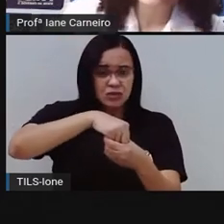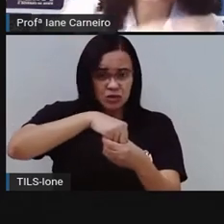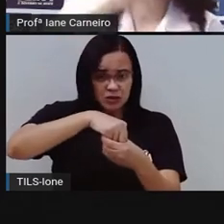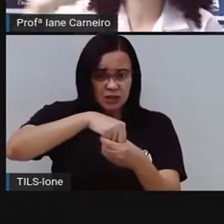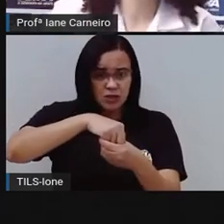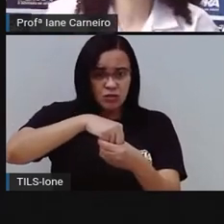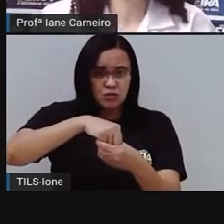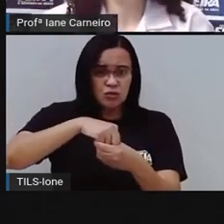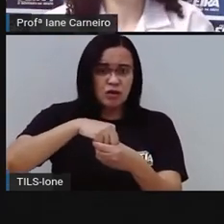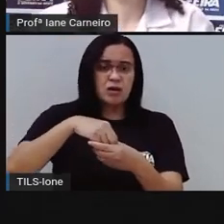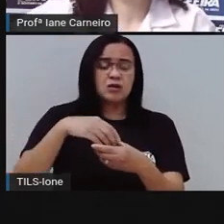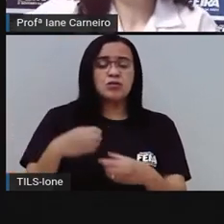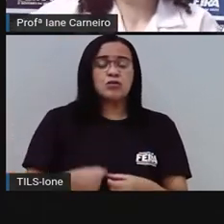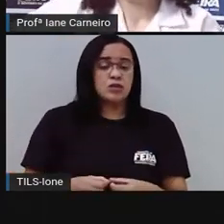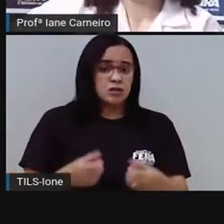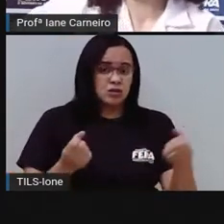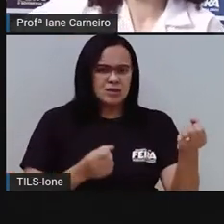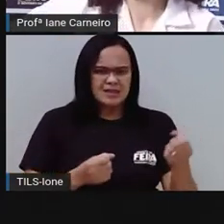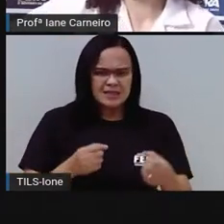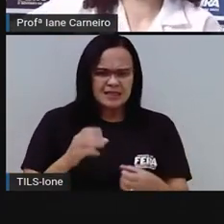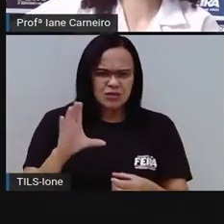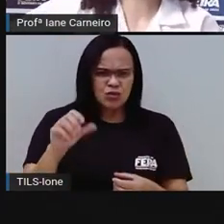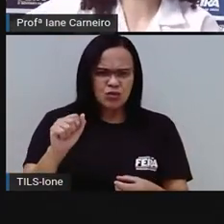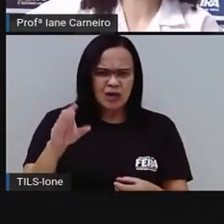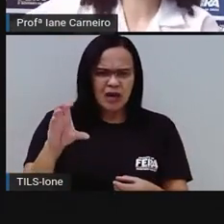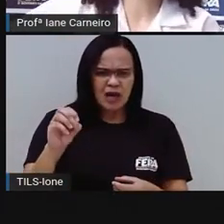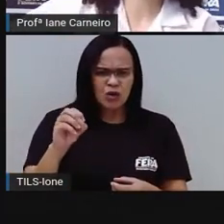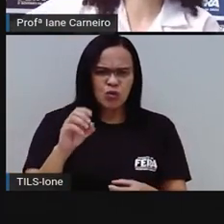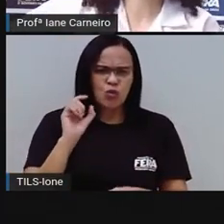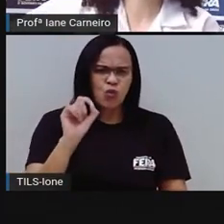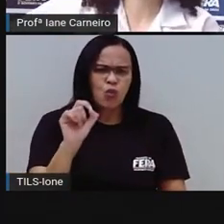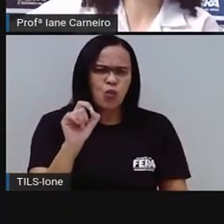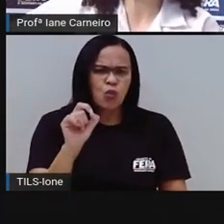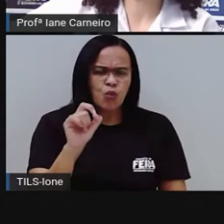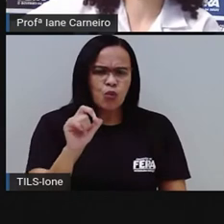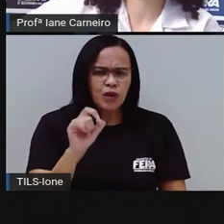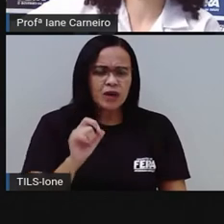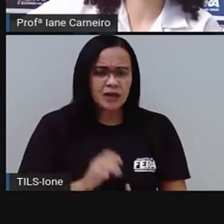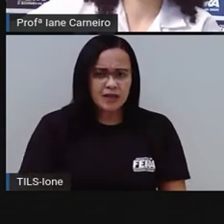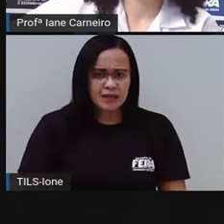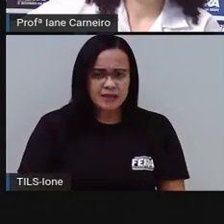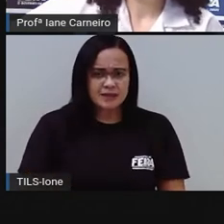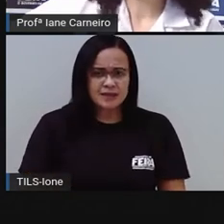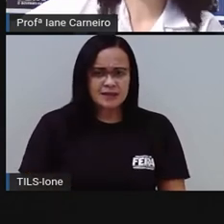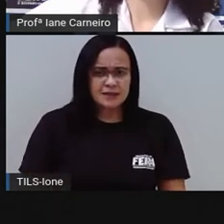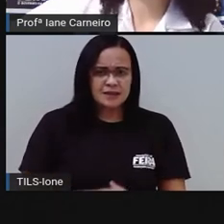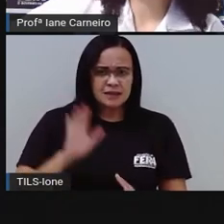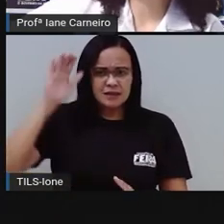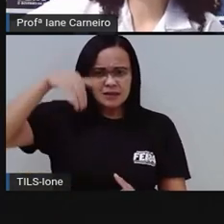mar dentro do caco. Pensa aí num bichinho que pode ser a resposta.